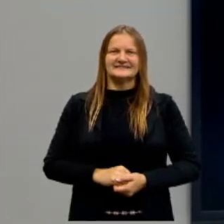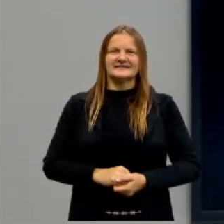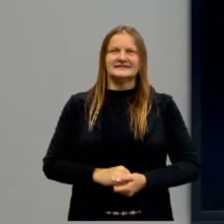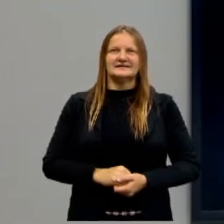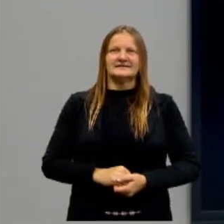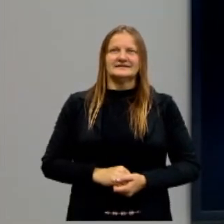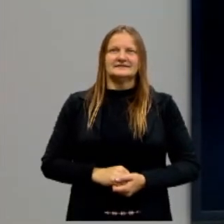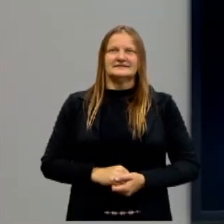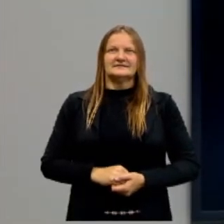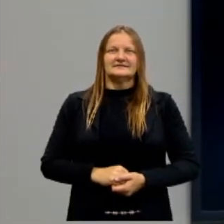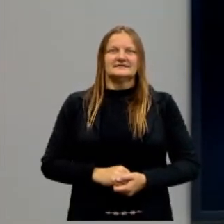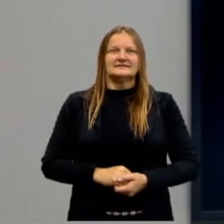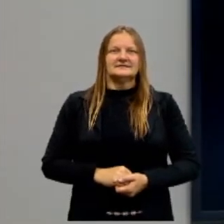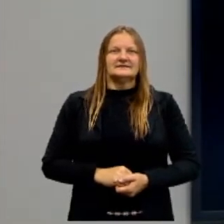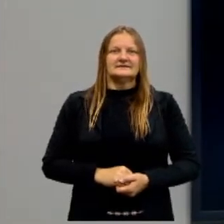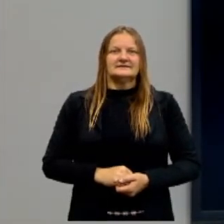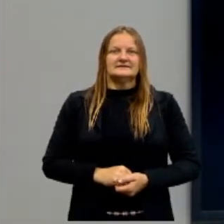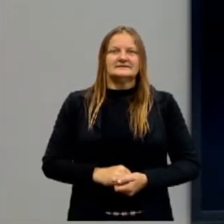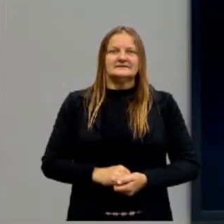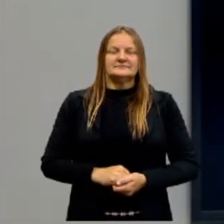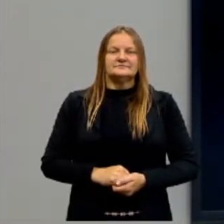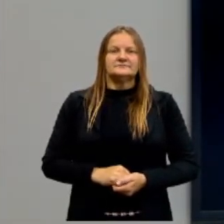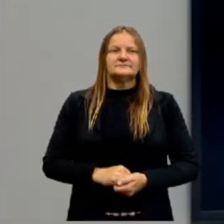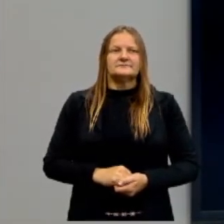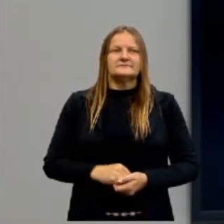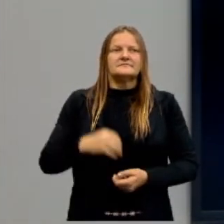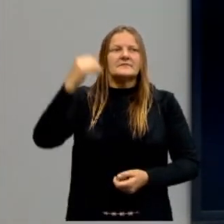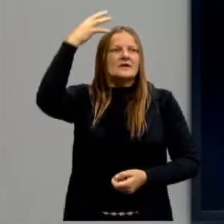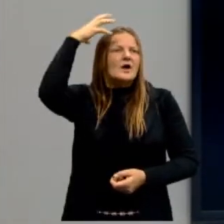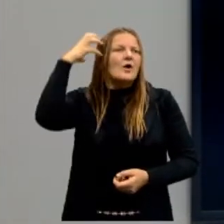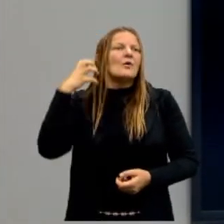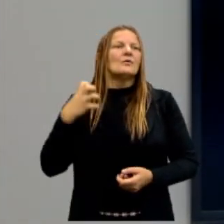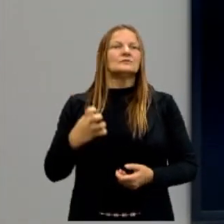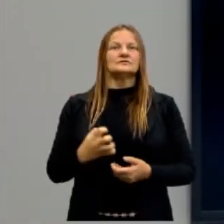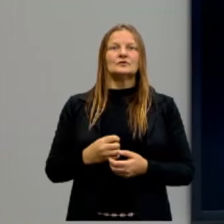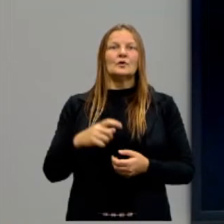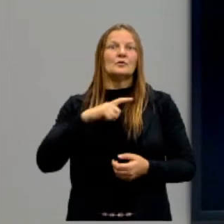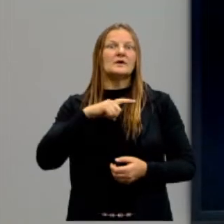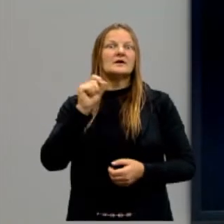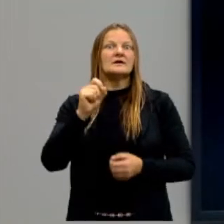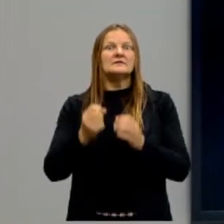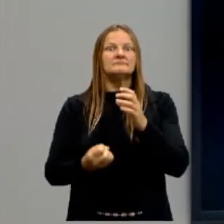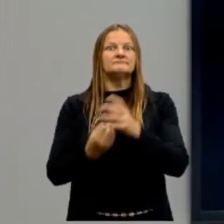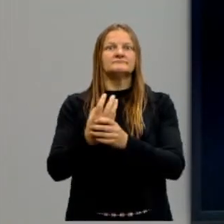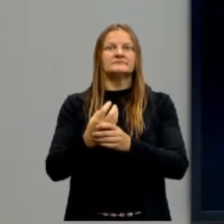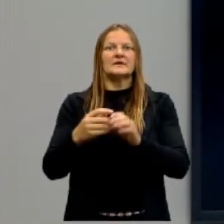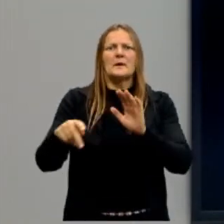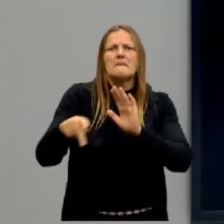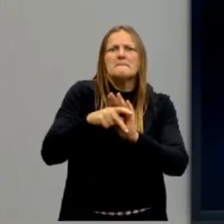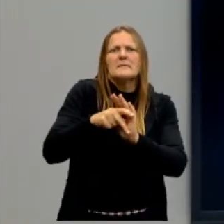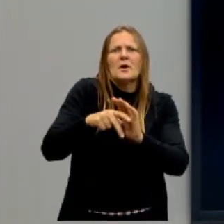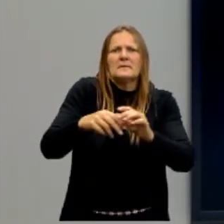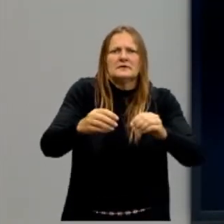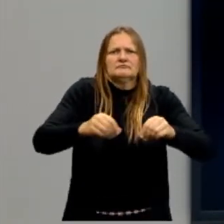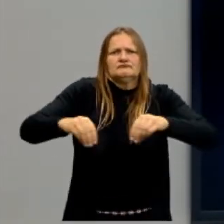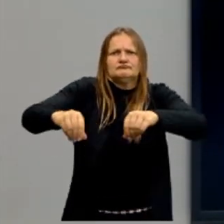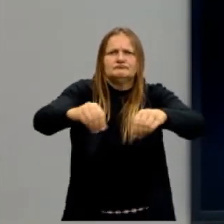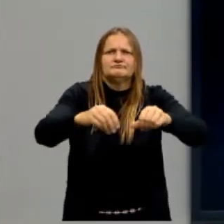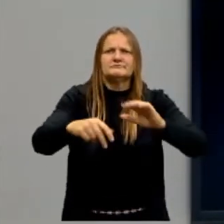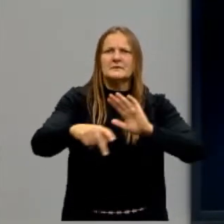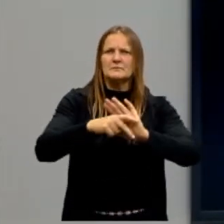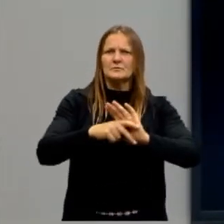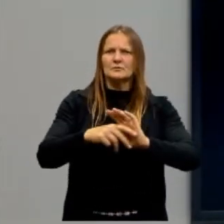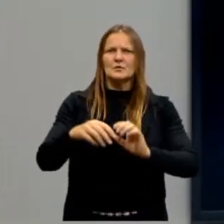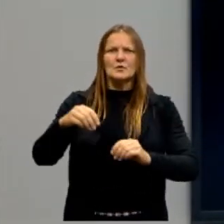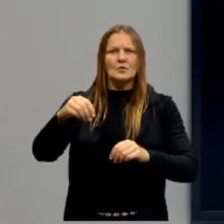Rousseau traz a propriedade privada. O Rousseau é muito contemporâneo. Então, ele traz a propriedade privada